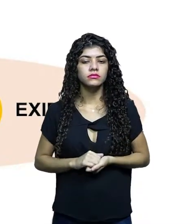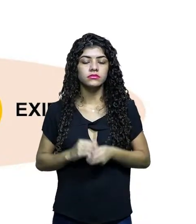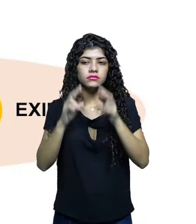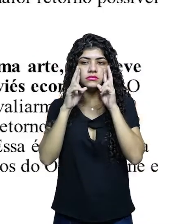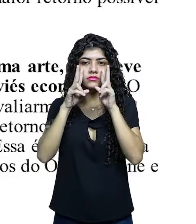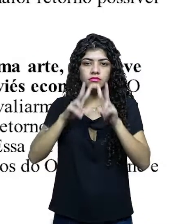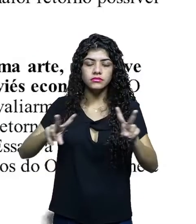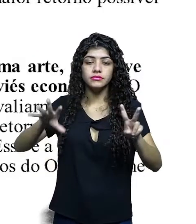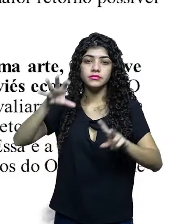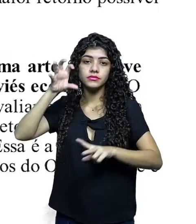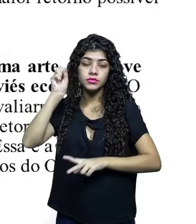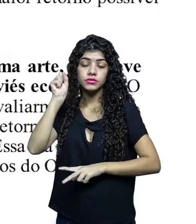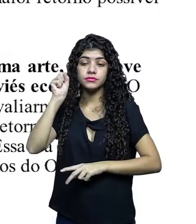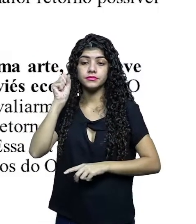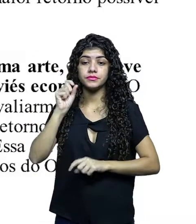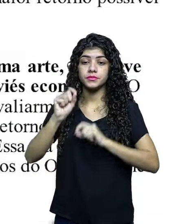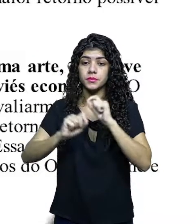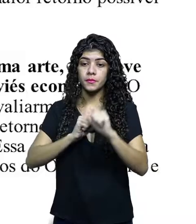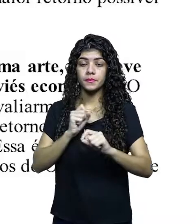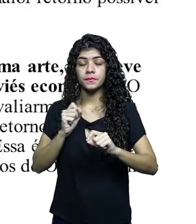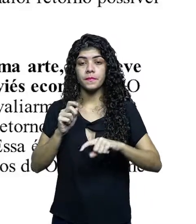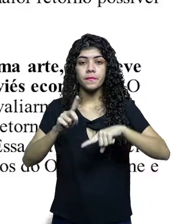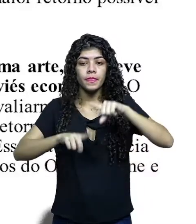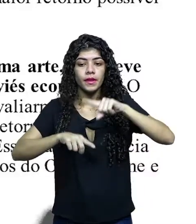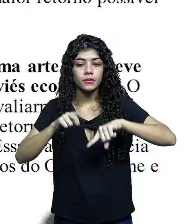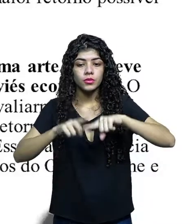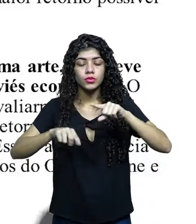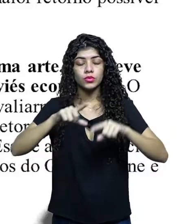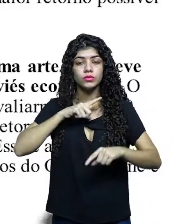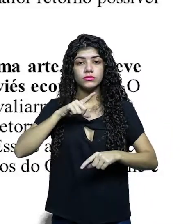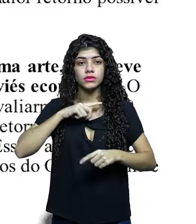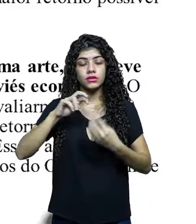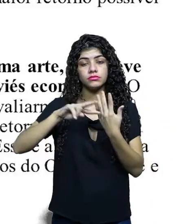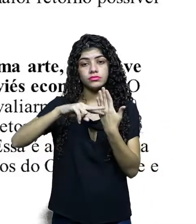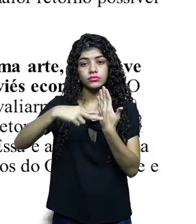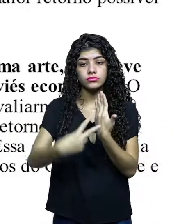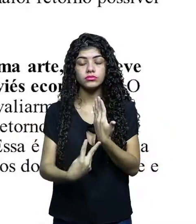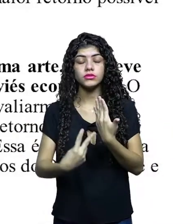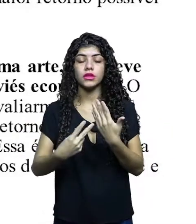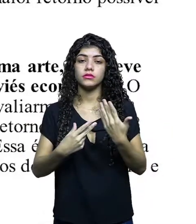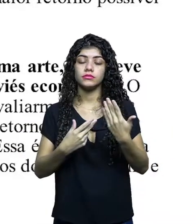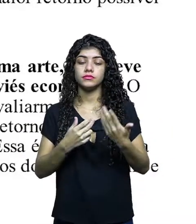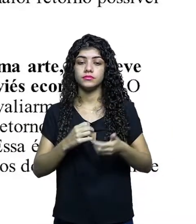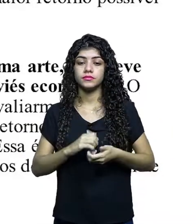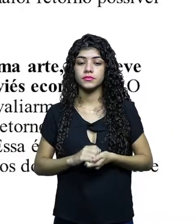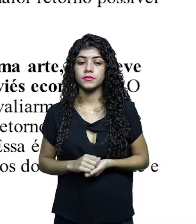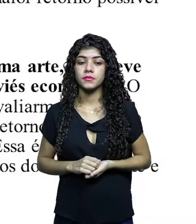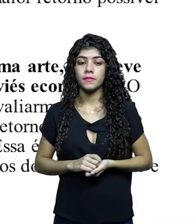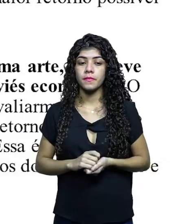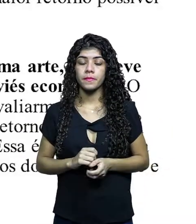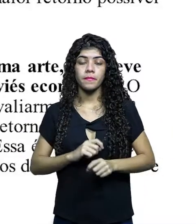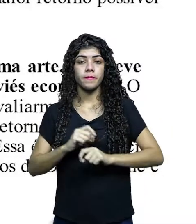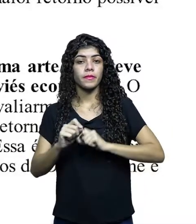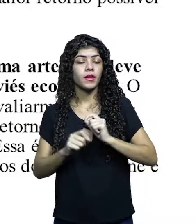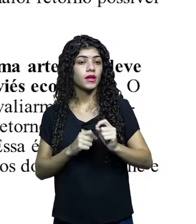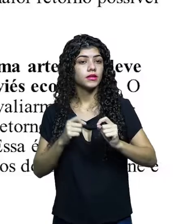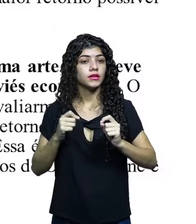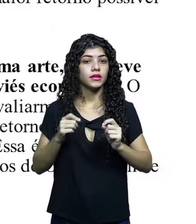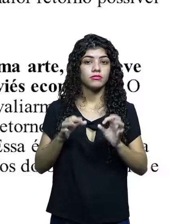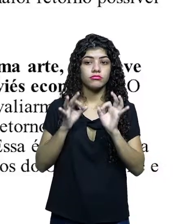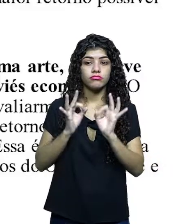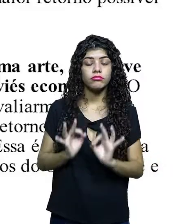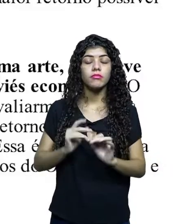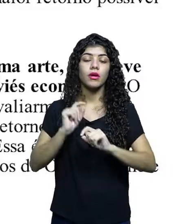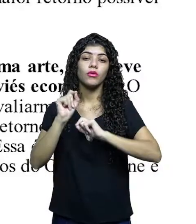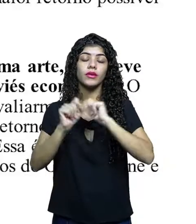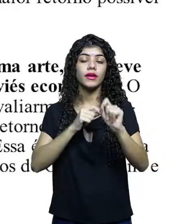O audiovisual é um mercado. Seu produto é resultado de uma cadeia produtiva. Sob essa ótica, podemos